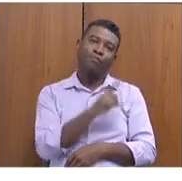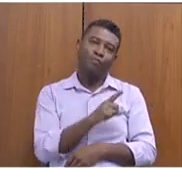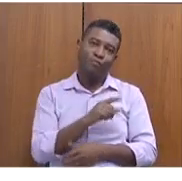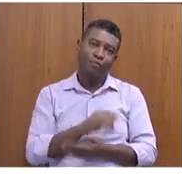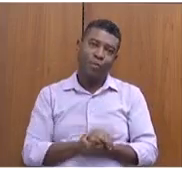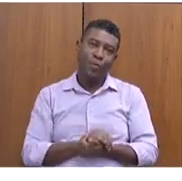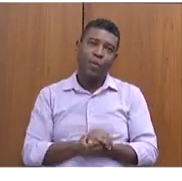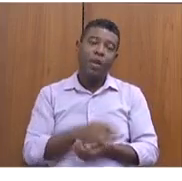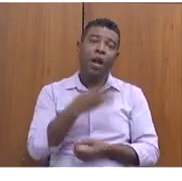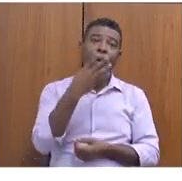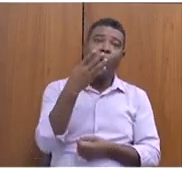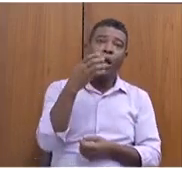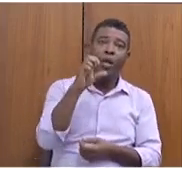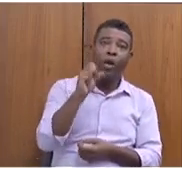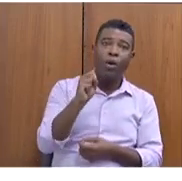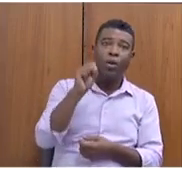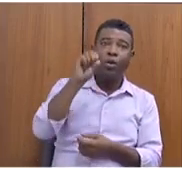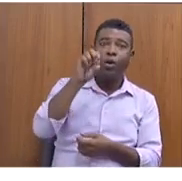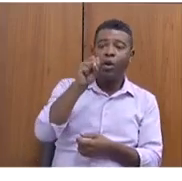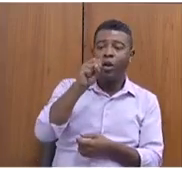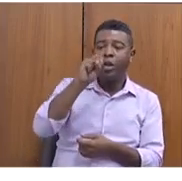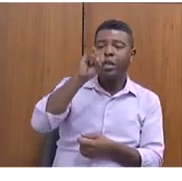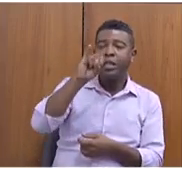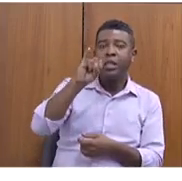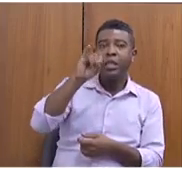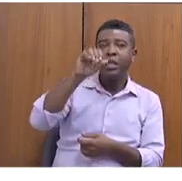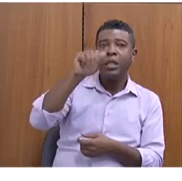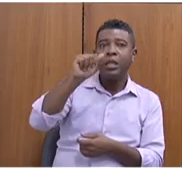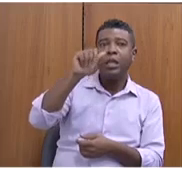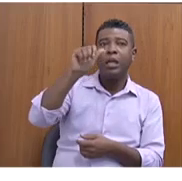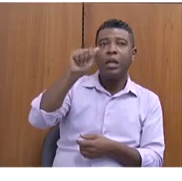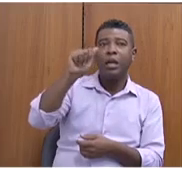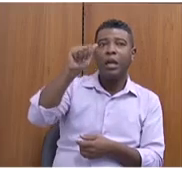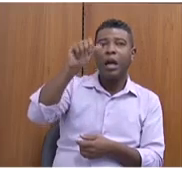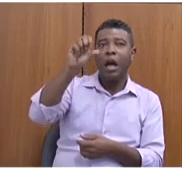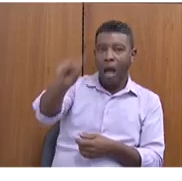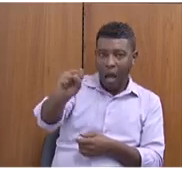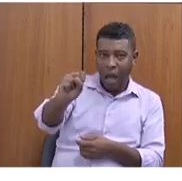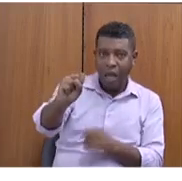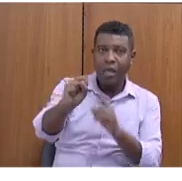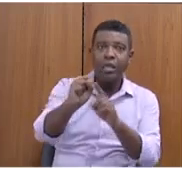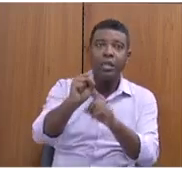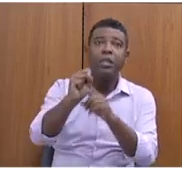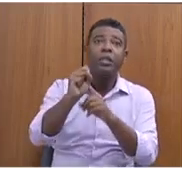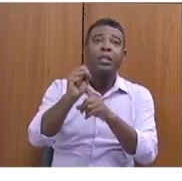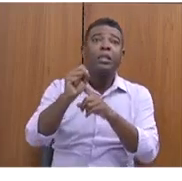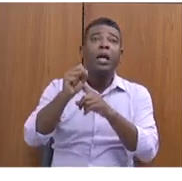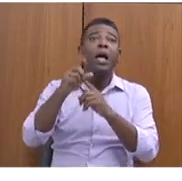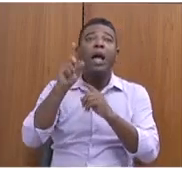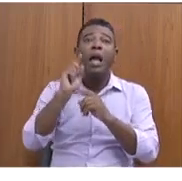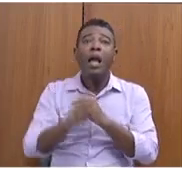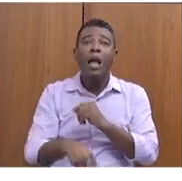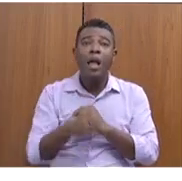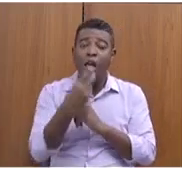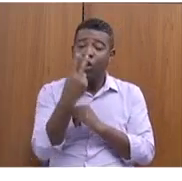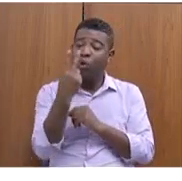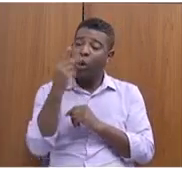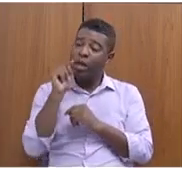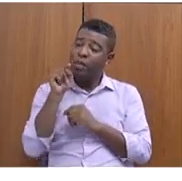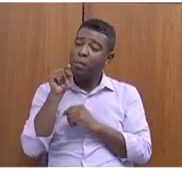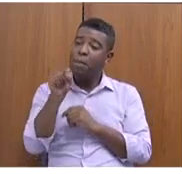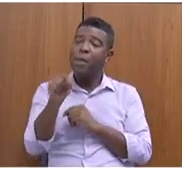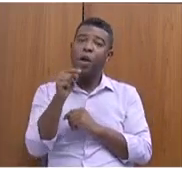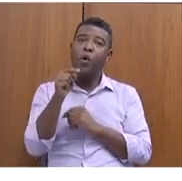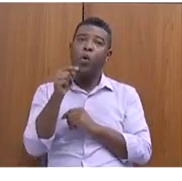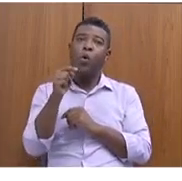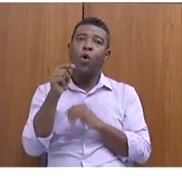essas famílias atendem 2 mil famílias em um raio de 20 metros, além de ter